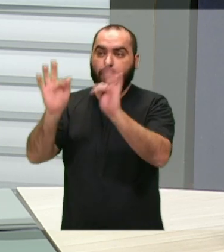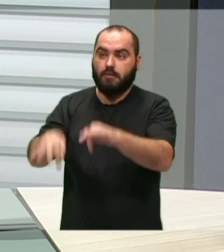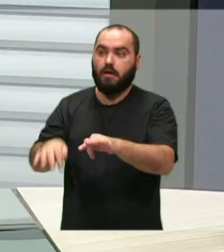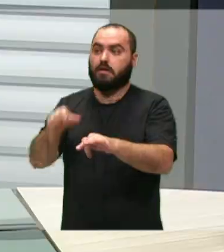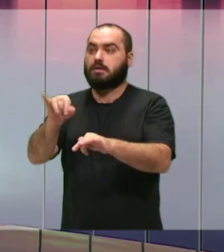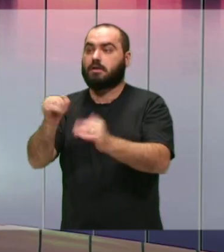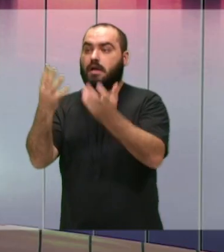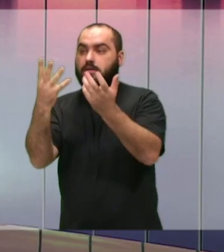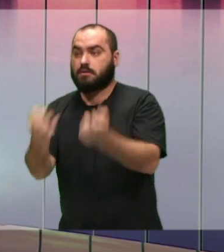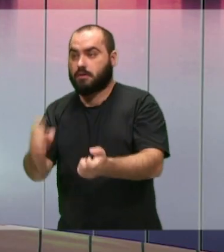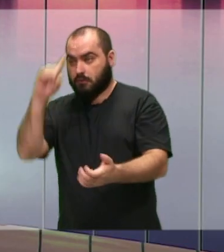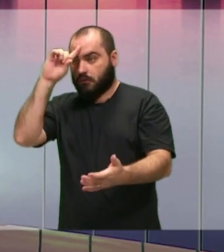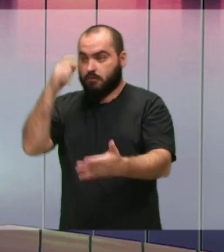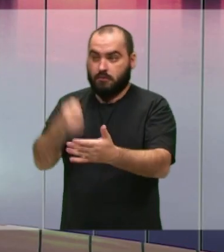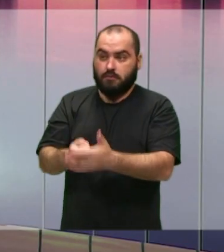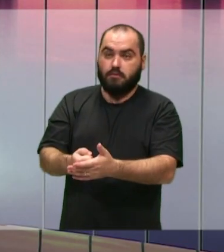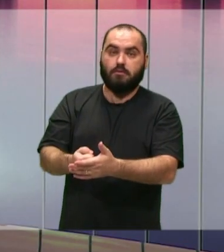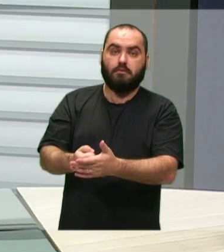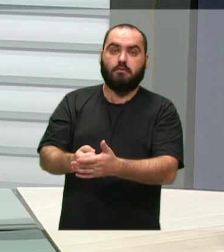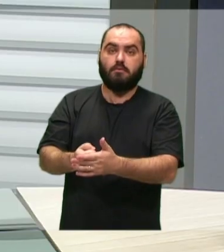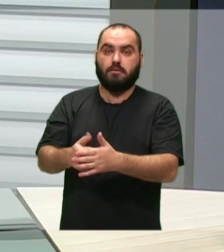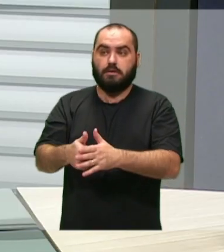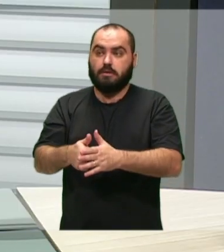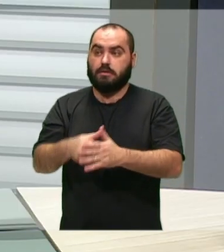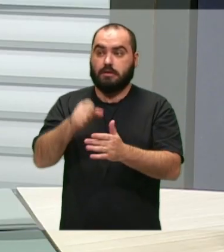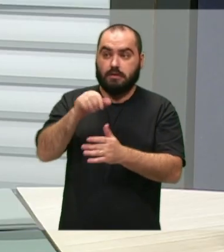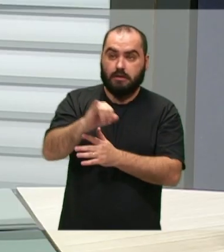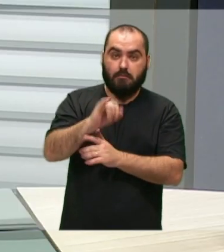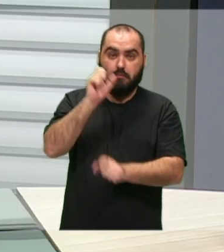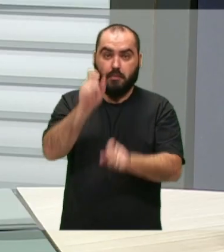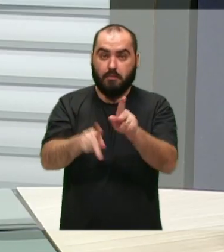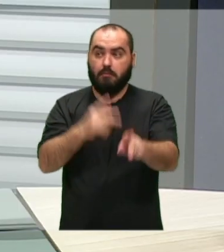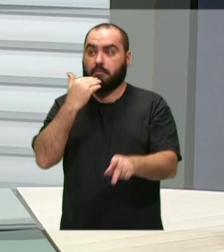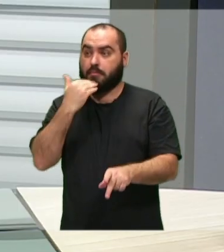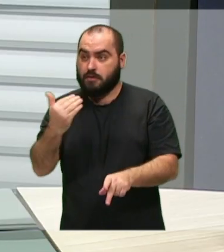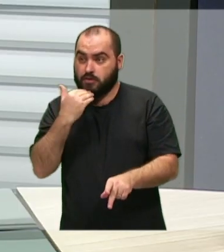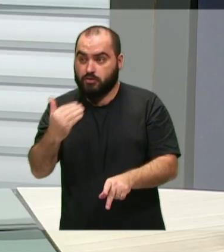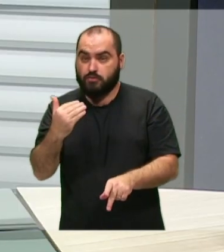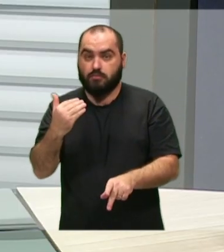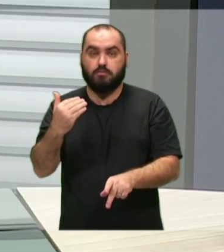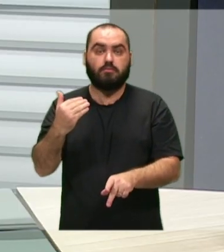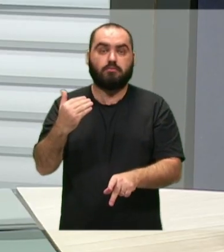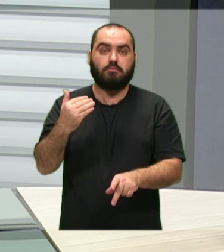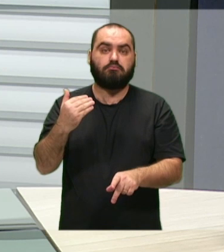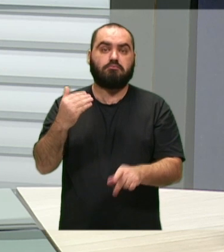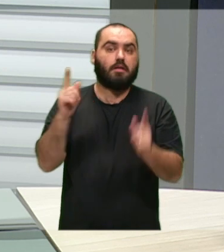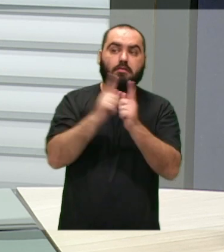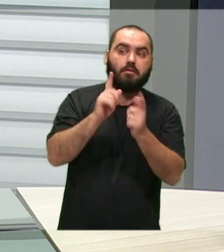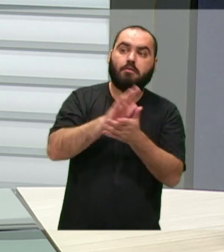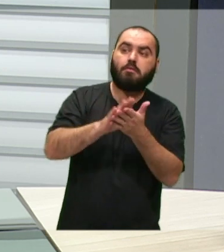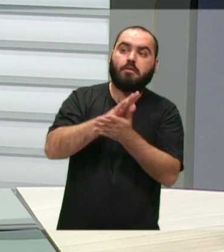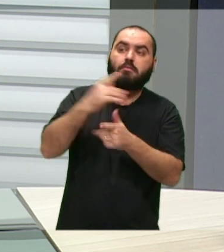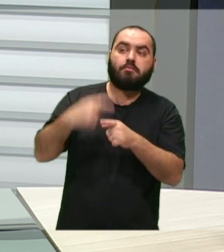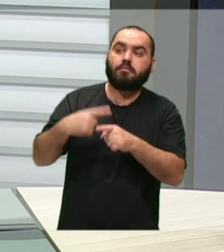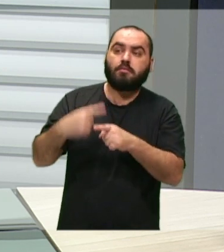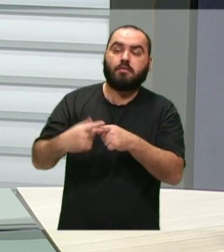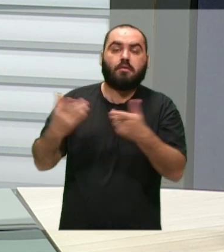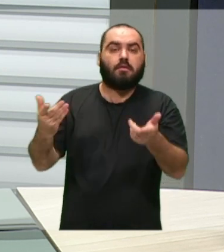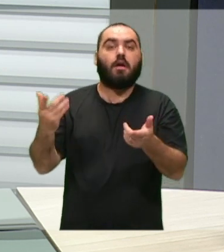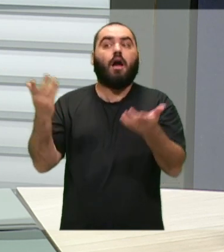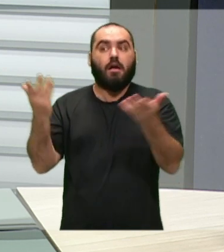decisão, se não, se aquilo que os moradores pediram foi atendido e se não atenderam, por que que não foi. Então eles precisam voltar lá agora,